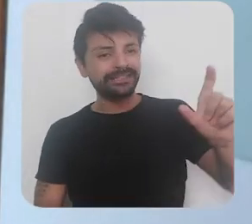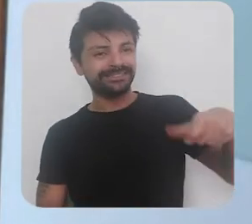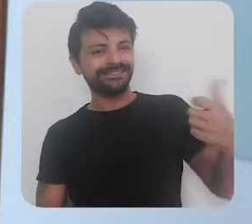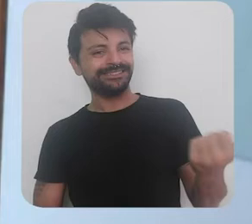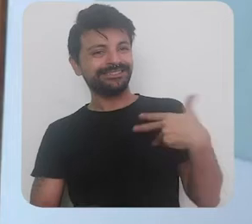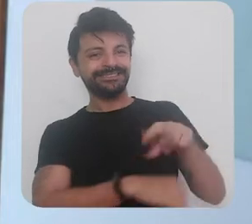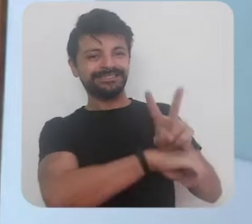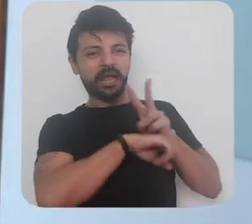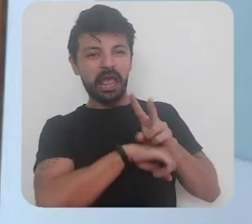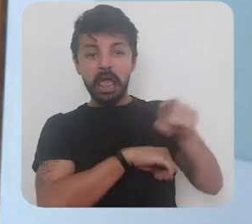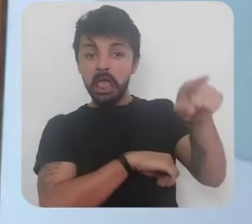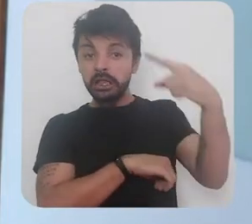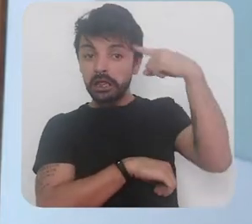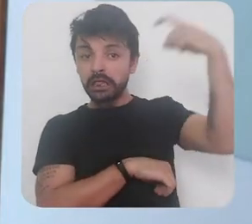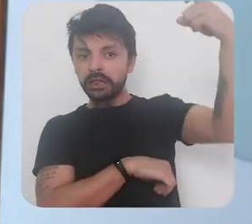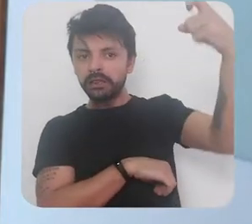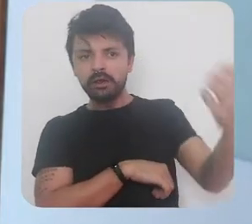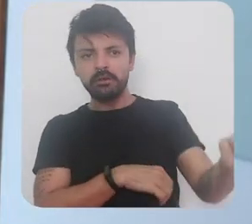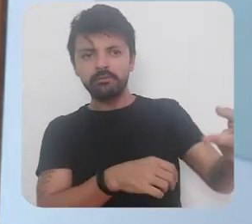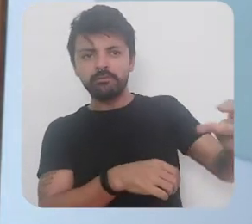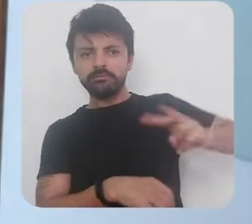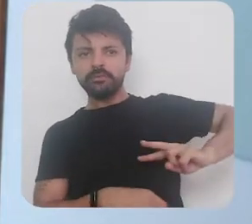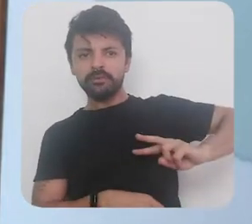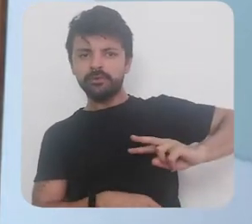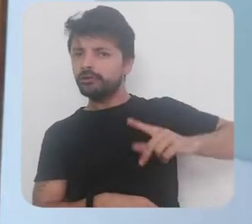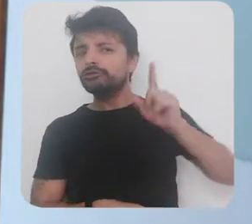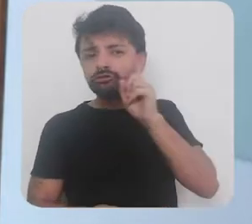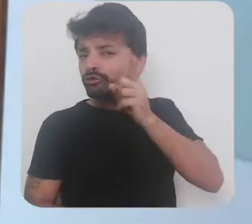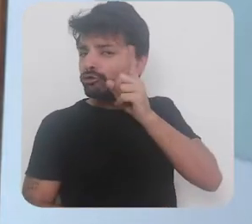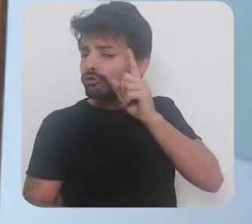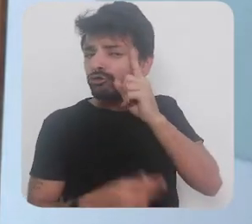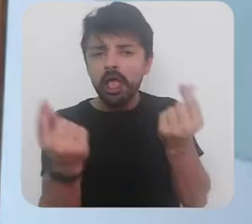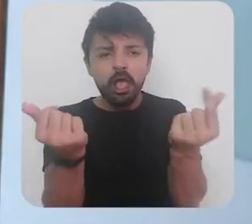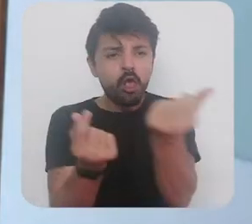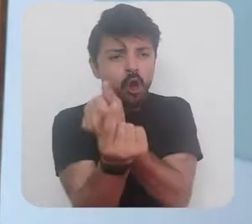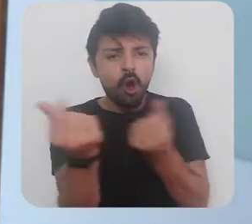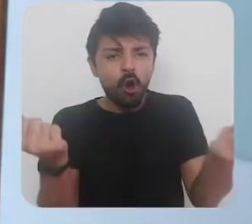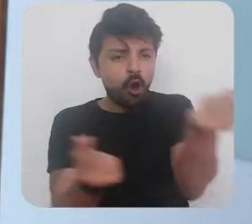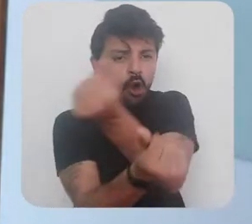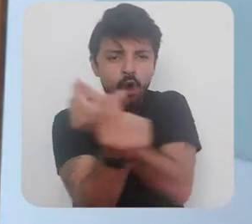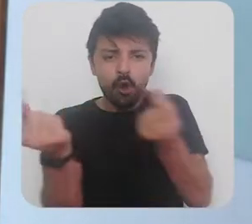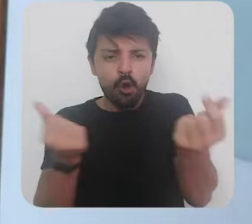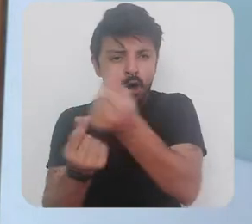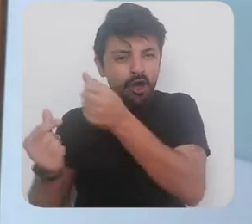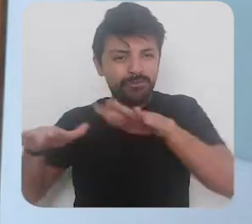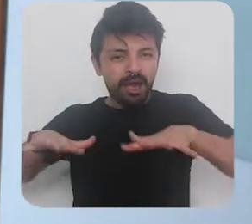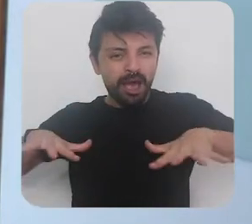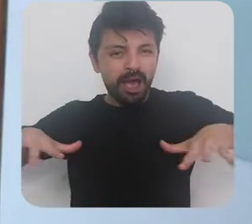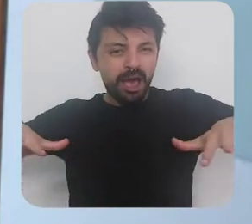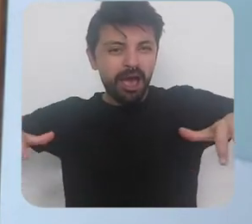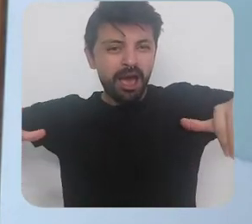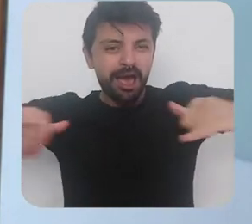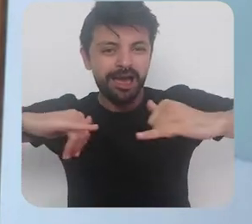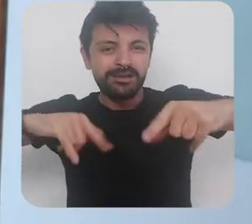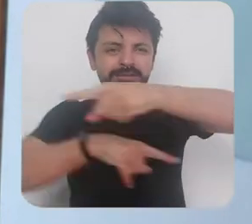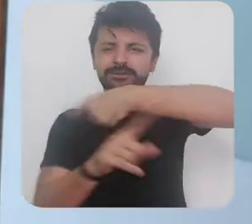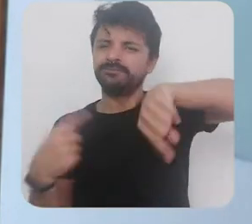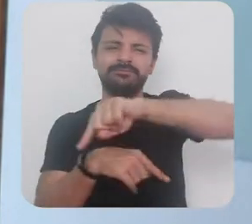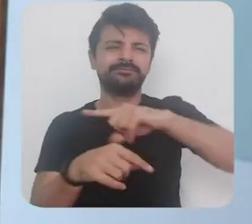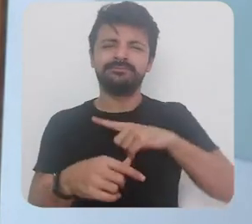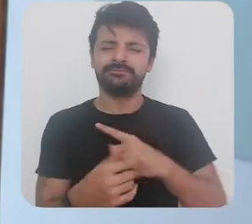compra de mil reais que passa a circular na economia então essa moeda criada e destruída todo dia na economia dentro do sistema